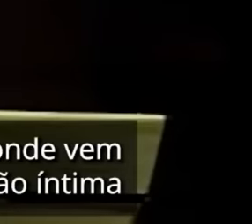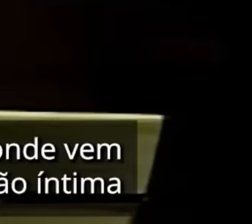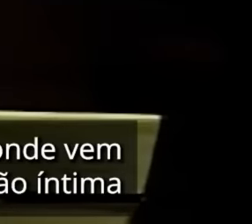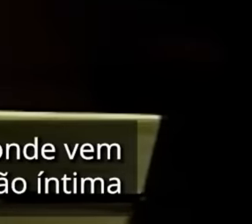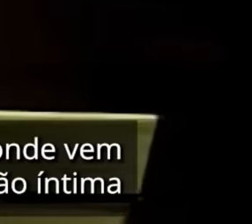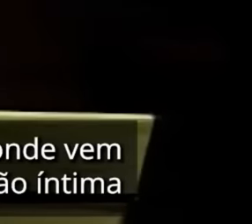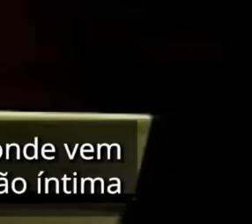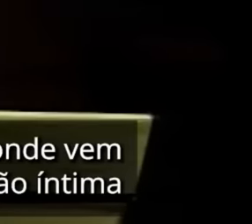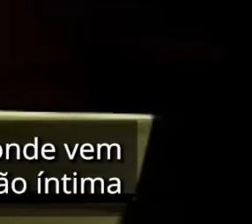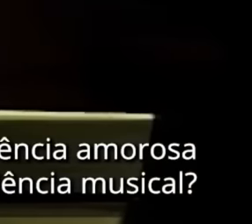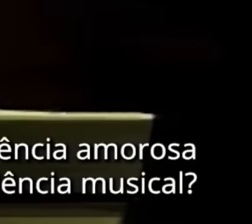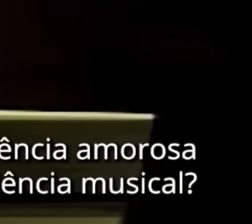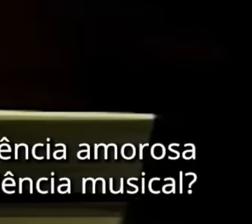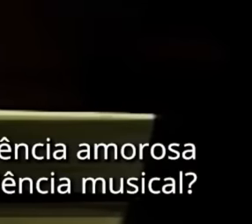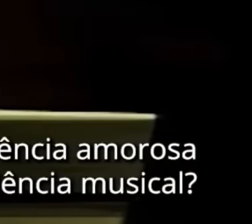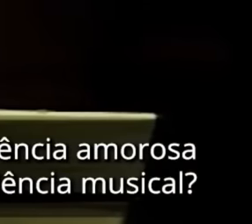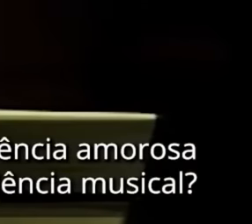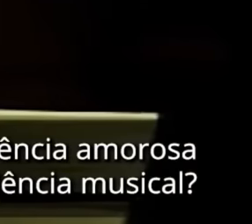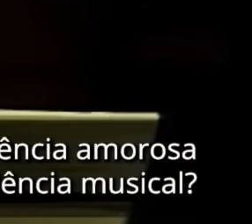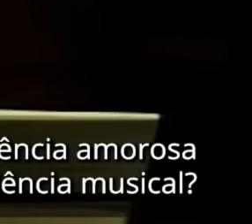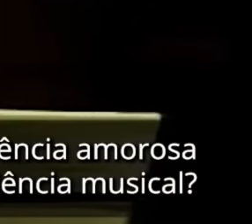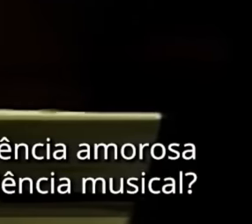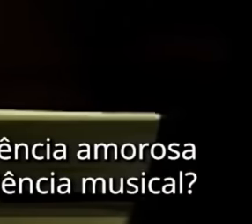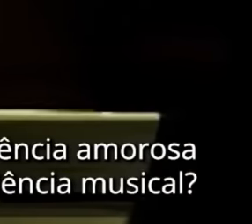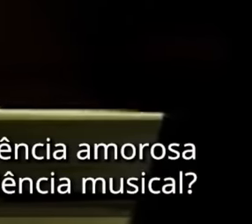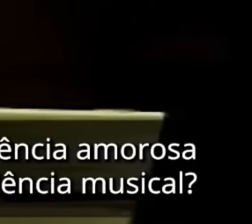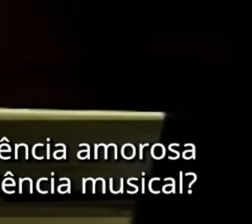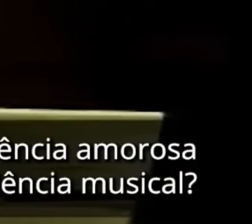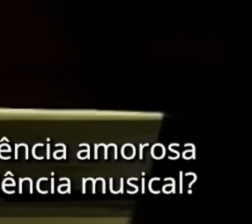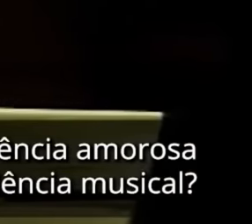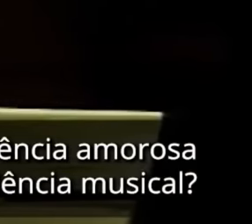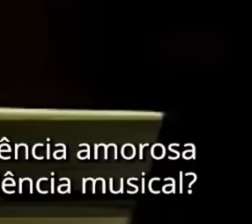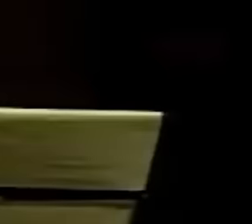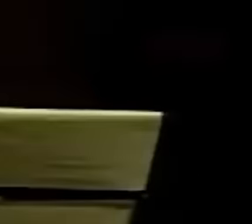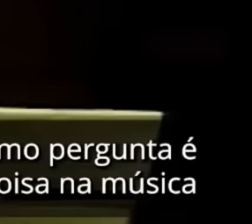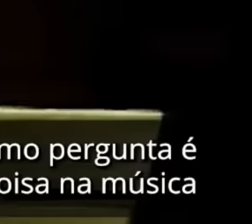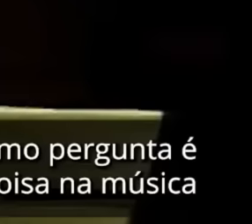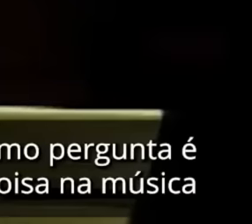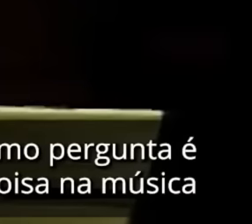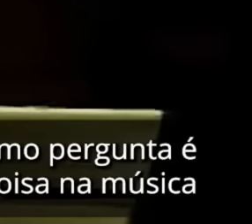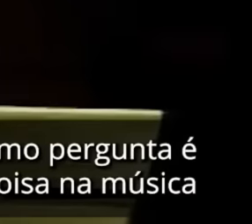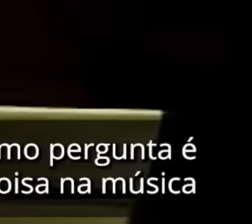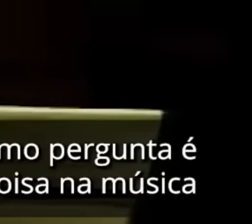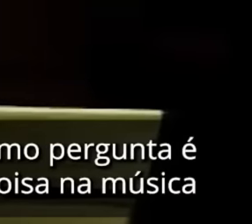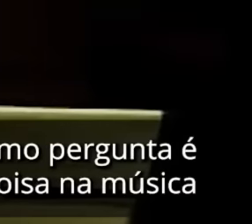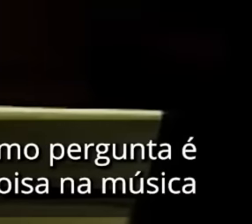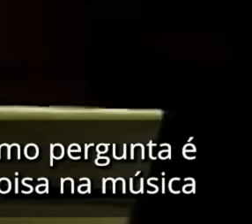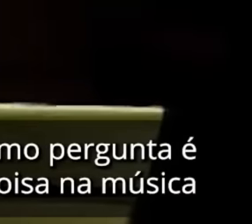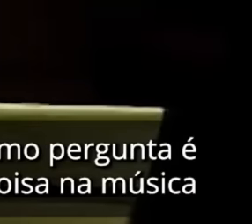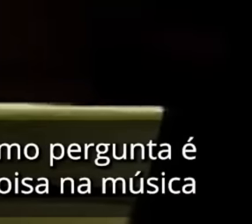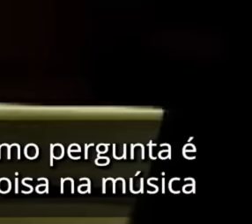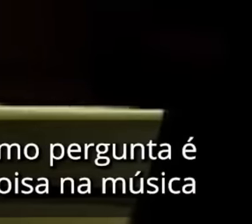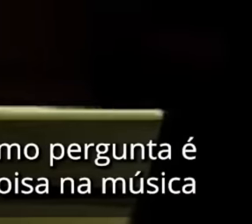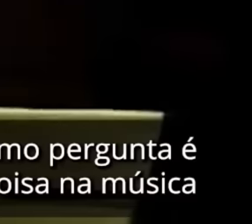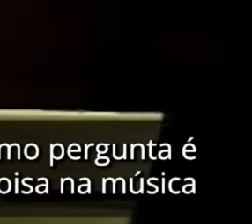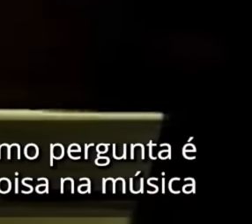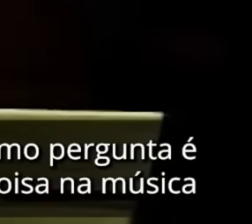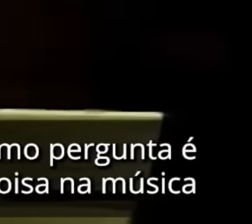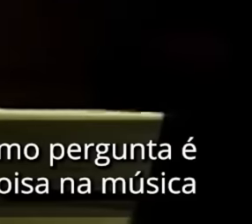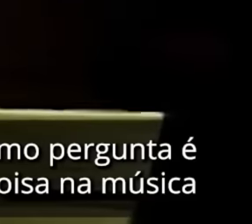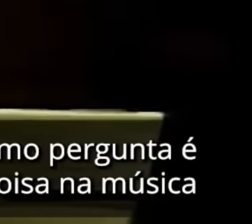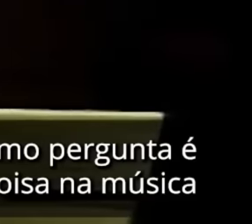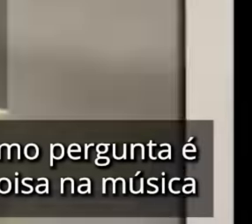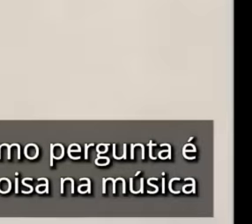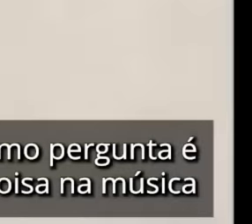relação tão íntima entre a experiência amorosa e a experiência musical a pergunta que vale como pergunta é se